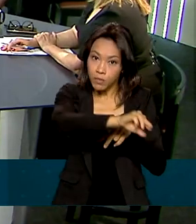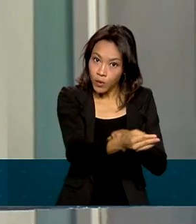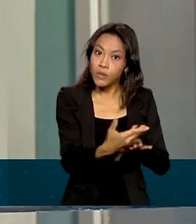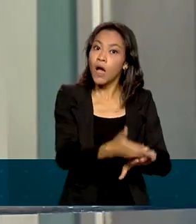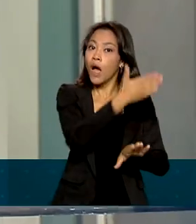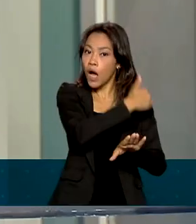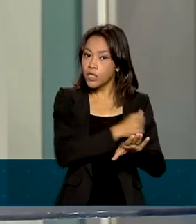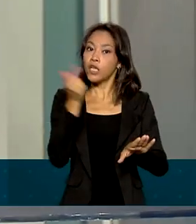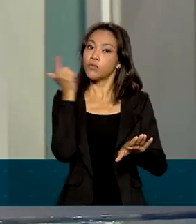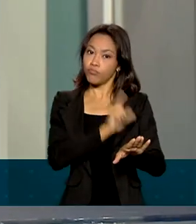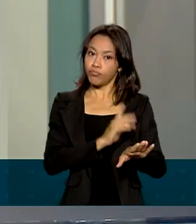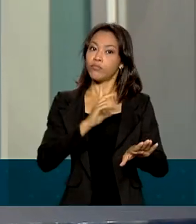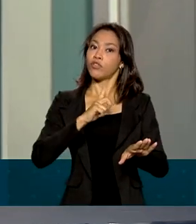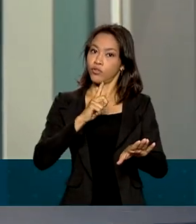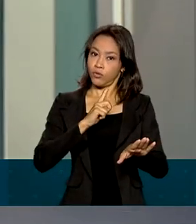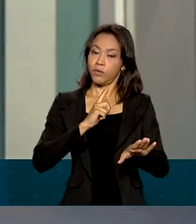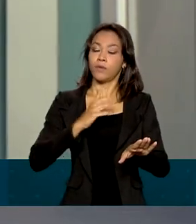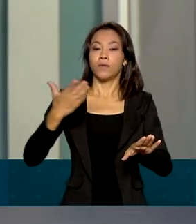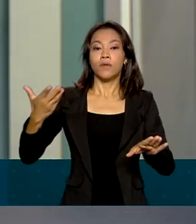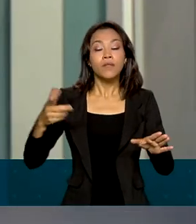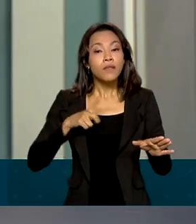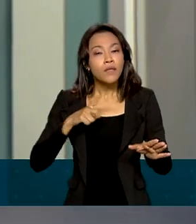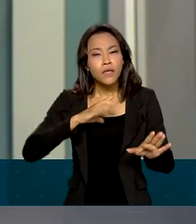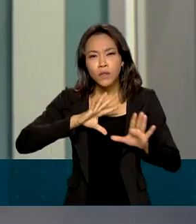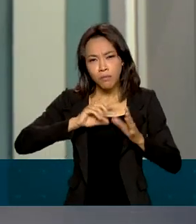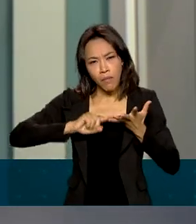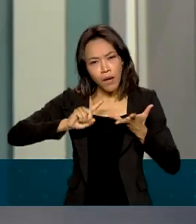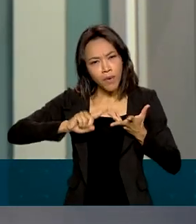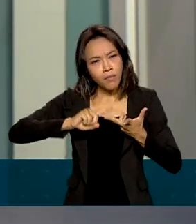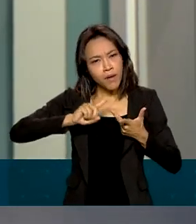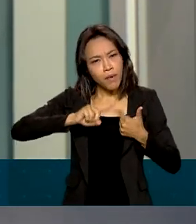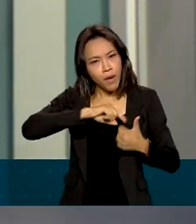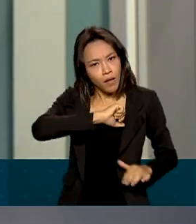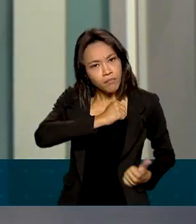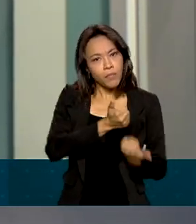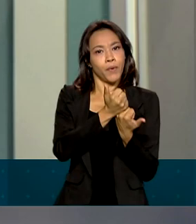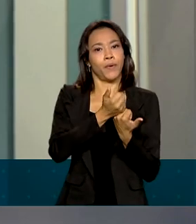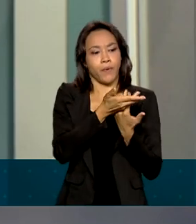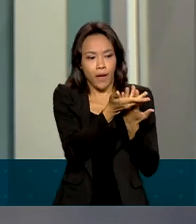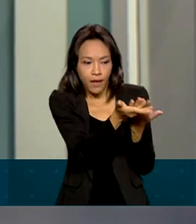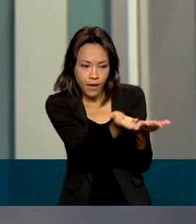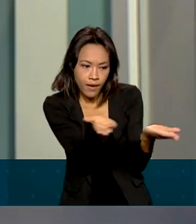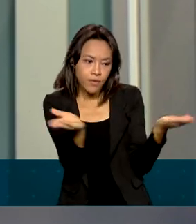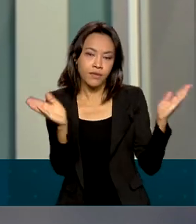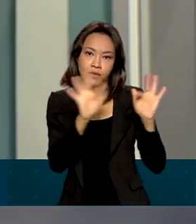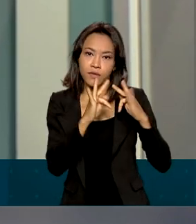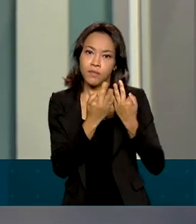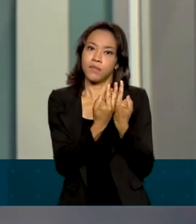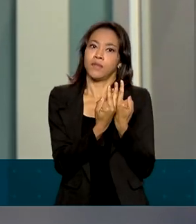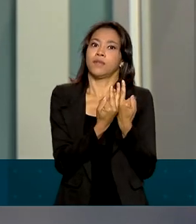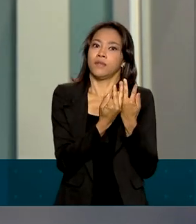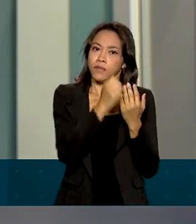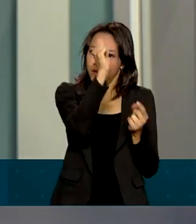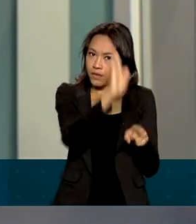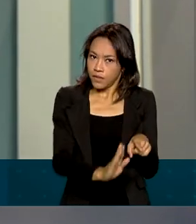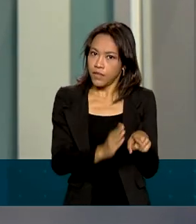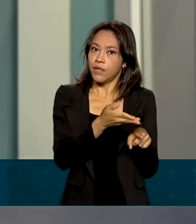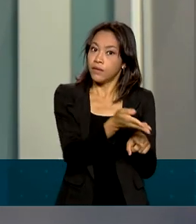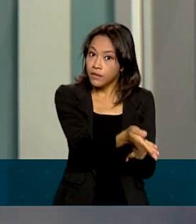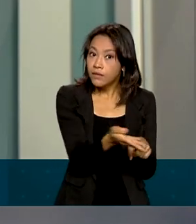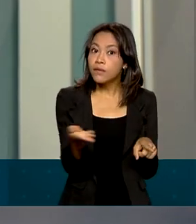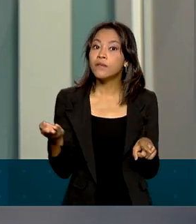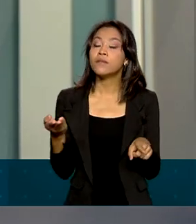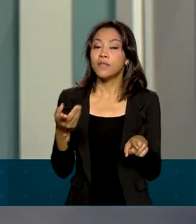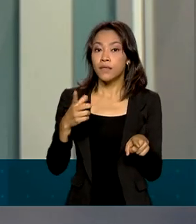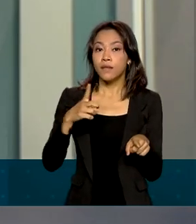contempladas. Então, tem todo um suporte a esses brasileiros que podem, sem dúvida nenhuma, através disso, inclusive,